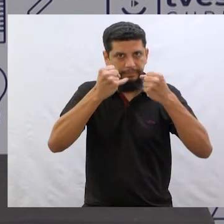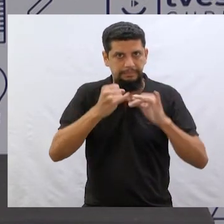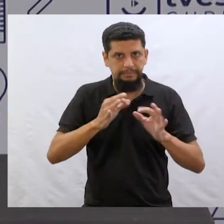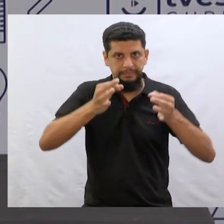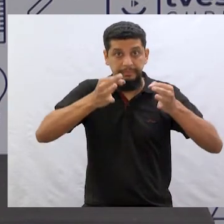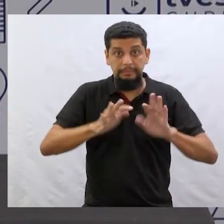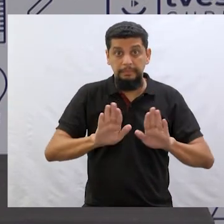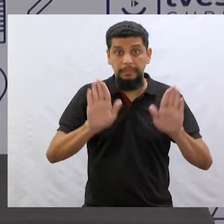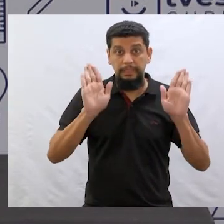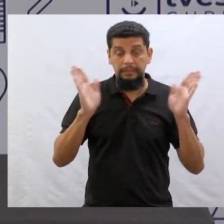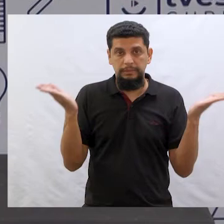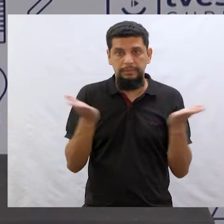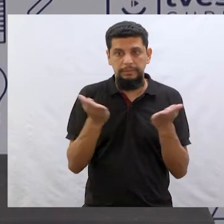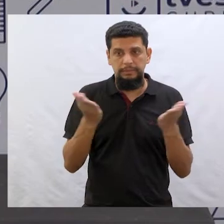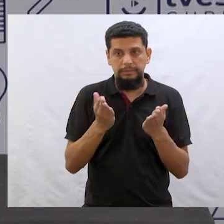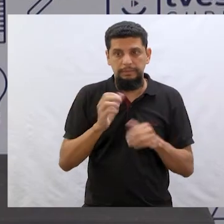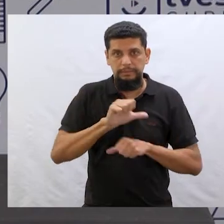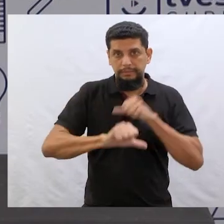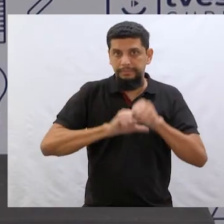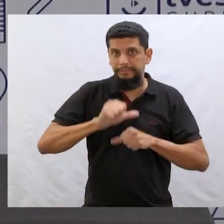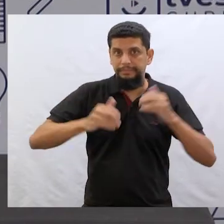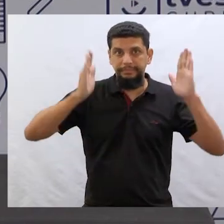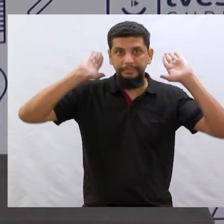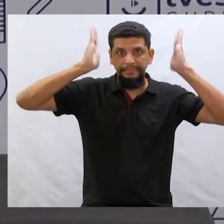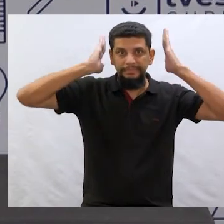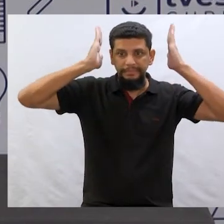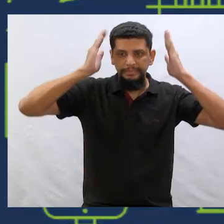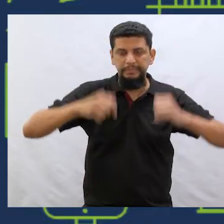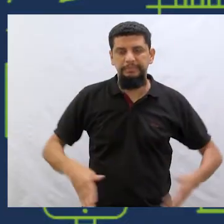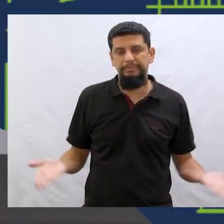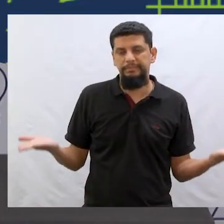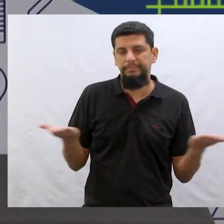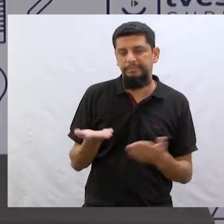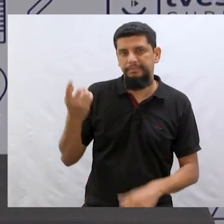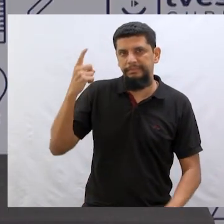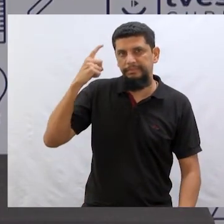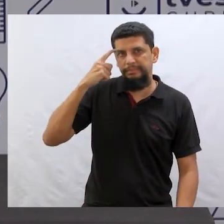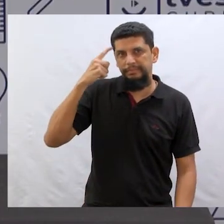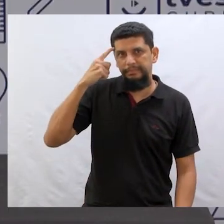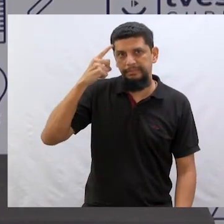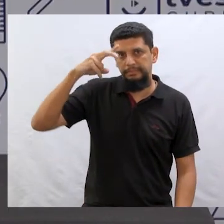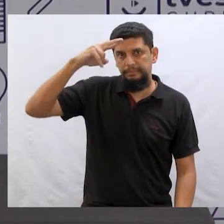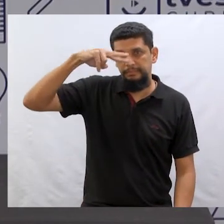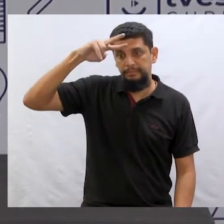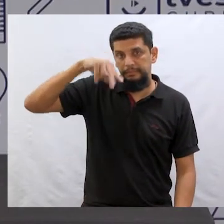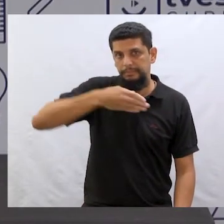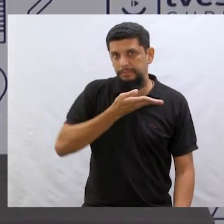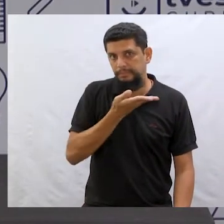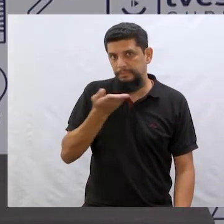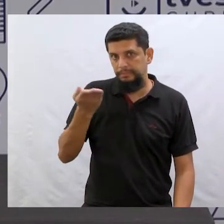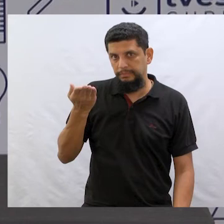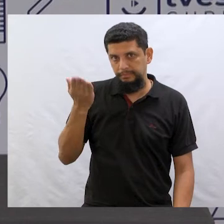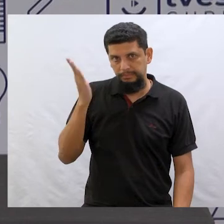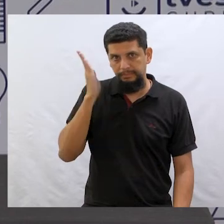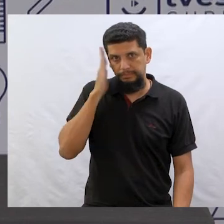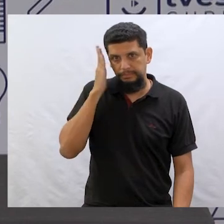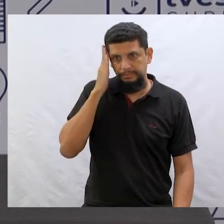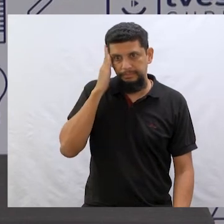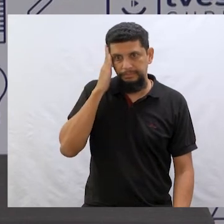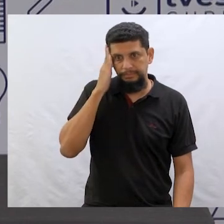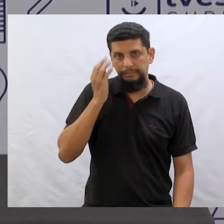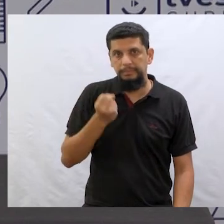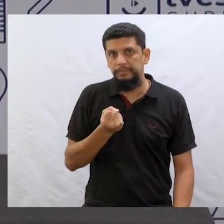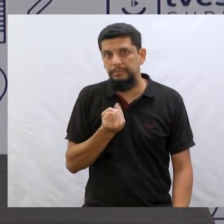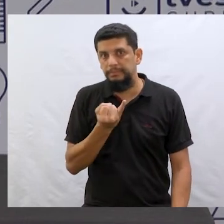coisas direitinho. Mas é que hoje, ele virou jumento. Então, vamos pensar um pouquinho nessa história. E você se